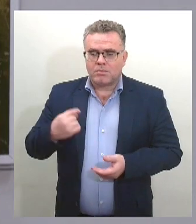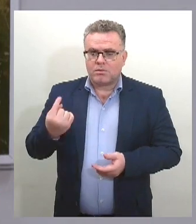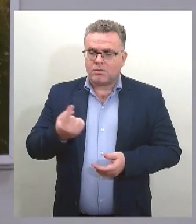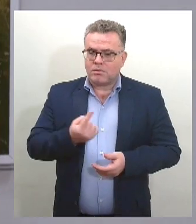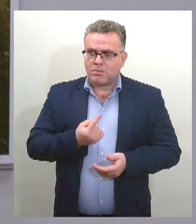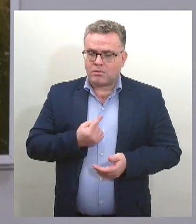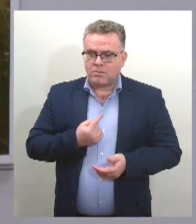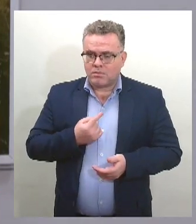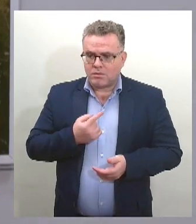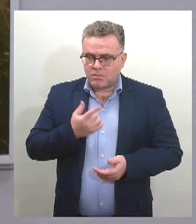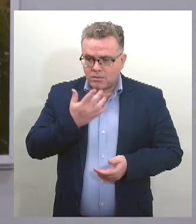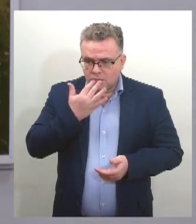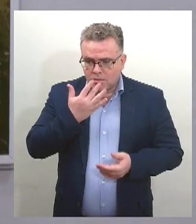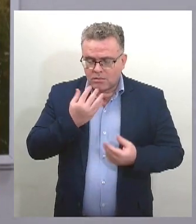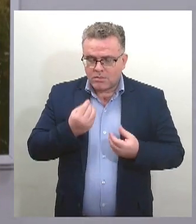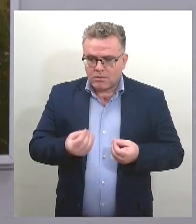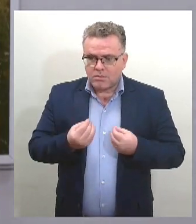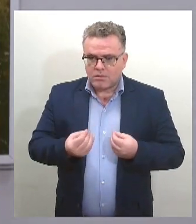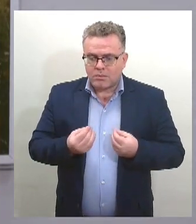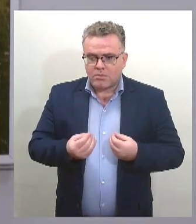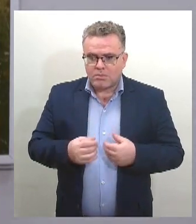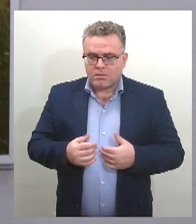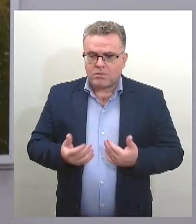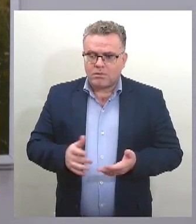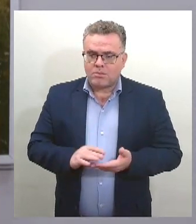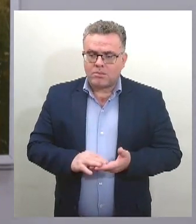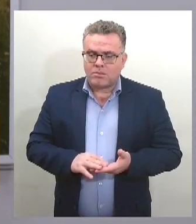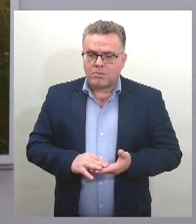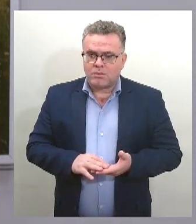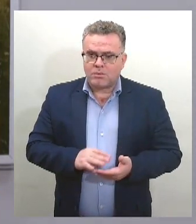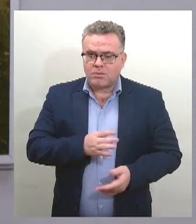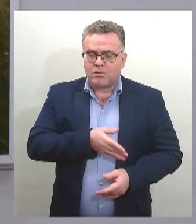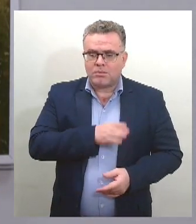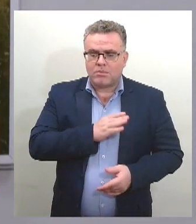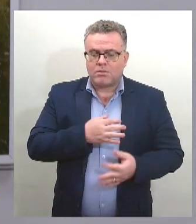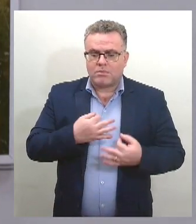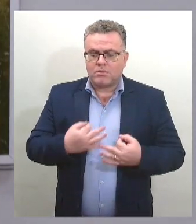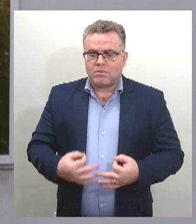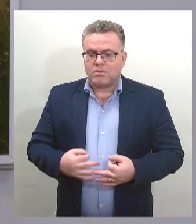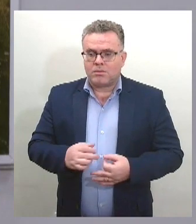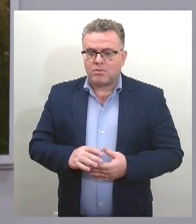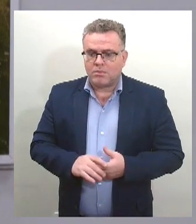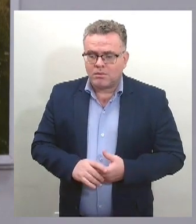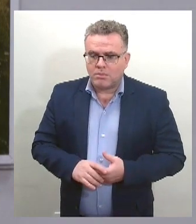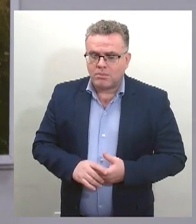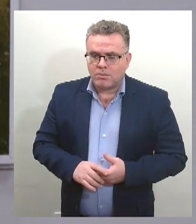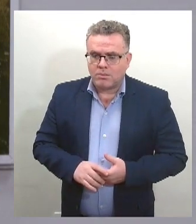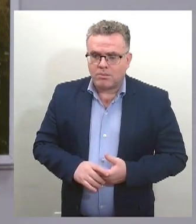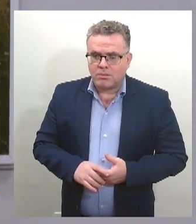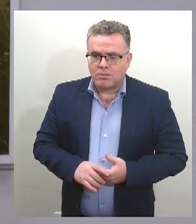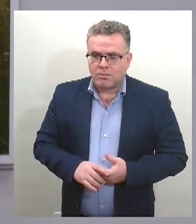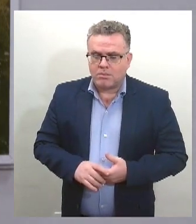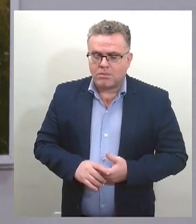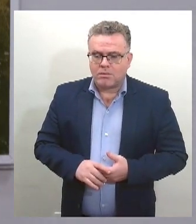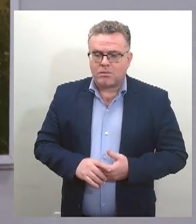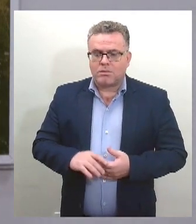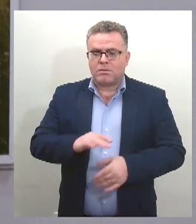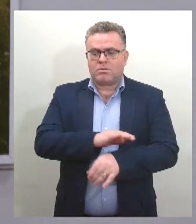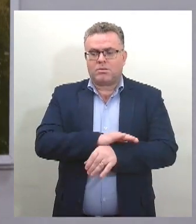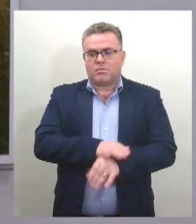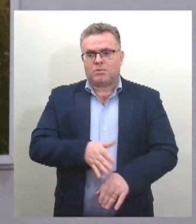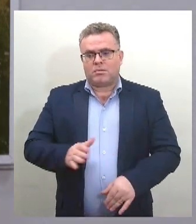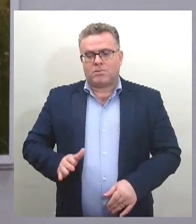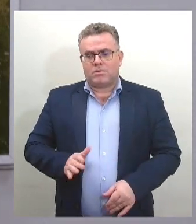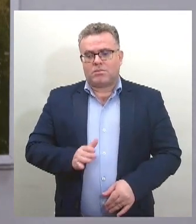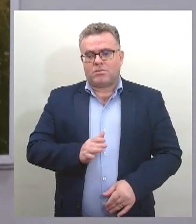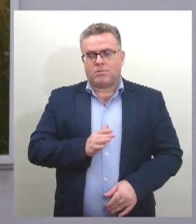tem coração, tem cérebro. E aqueles que têm qualquer forma de preconceito é porque ele tem um déficit cerebral.